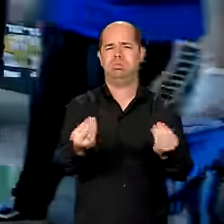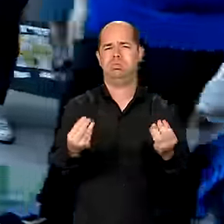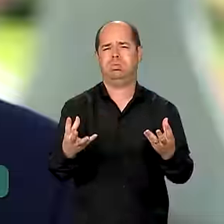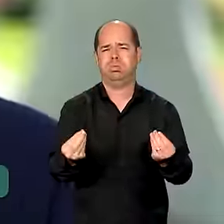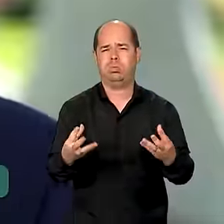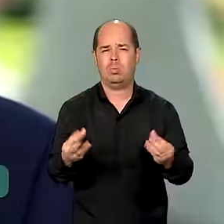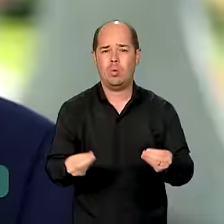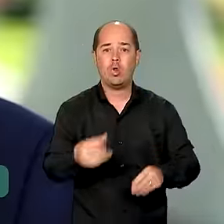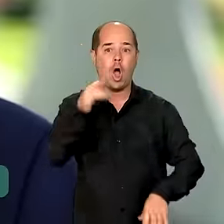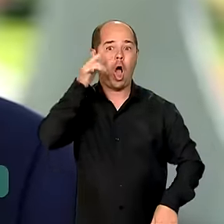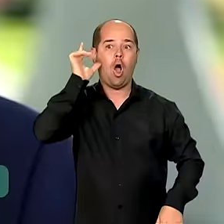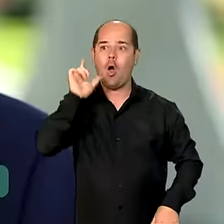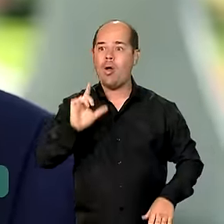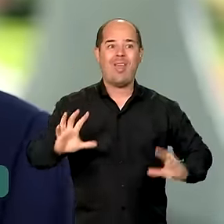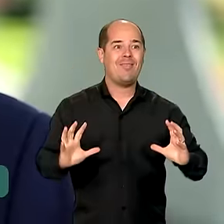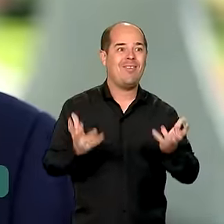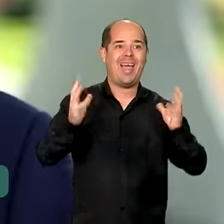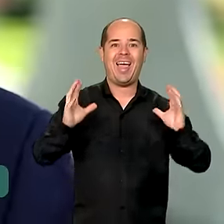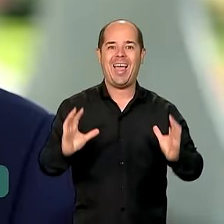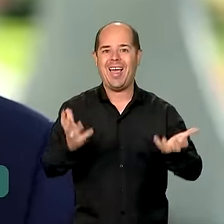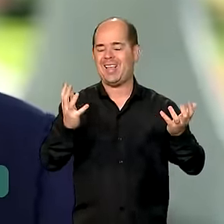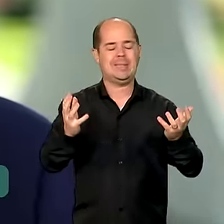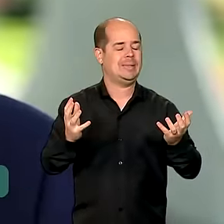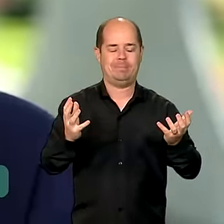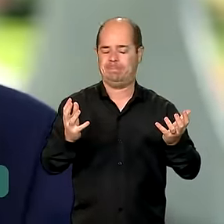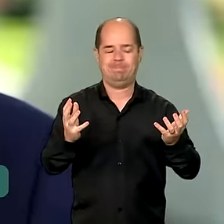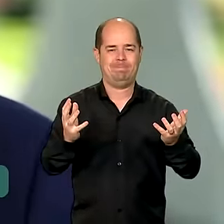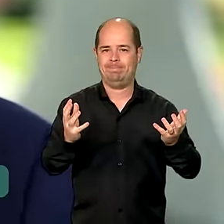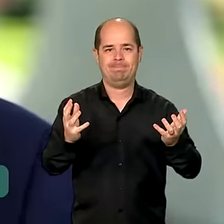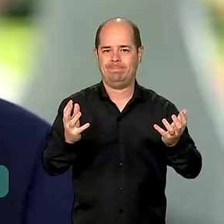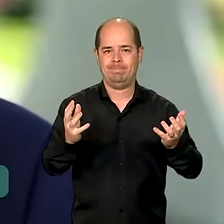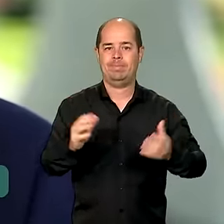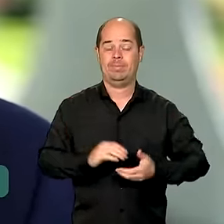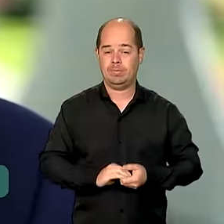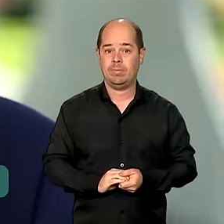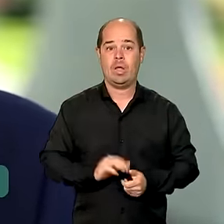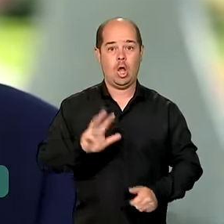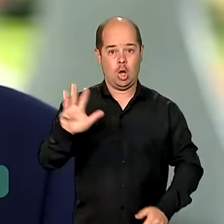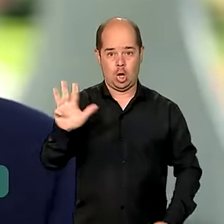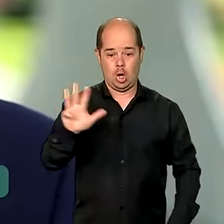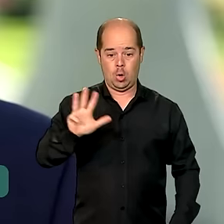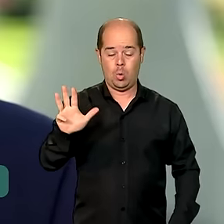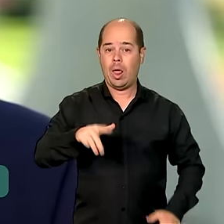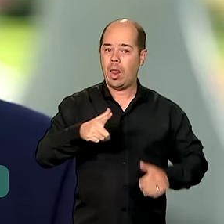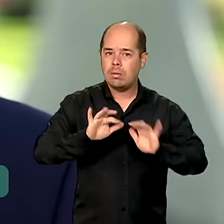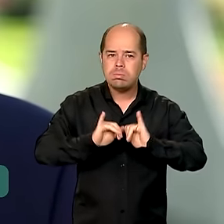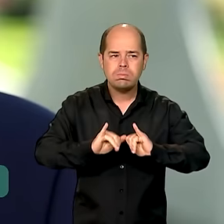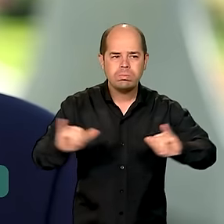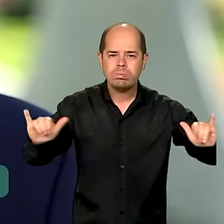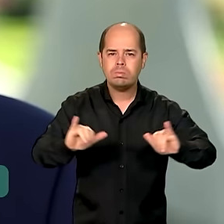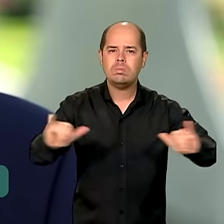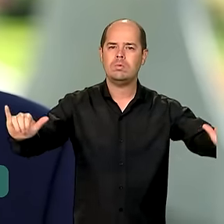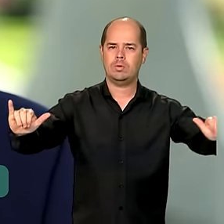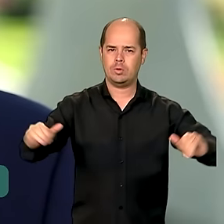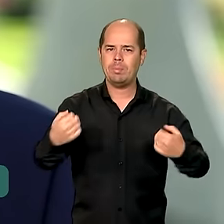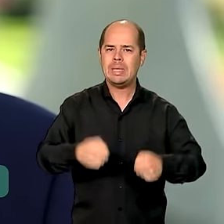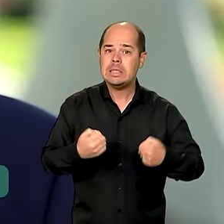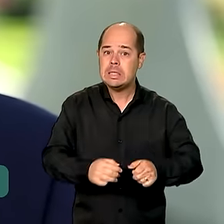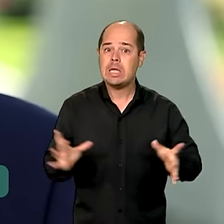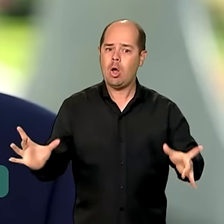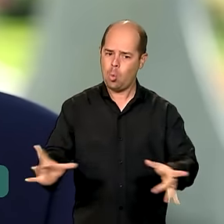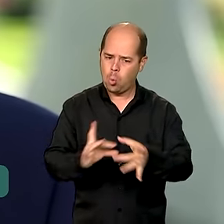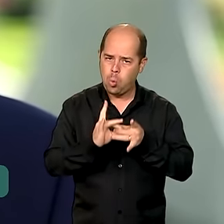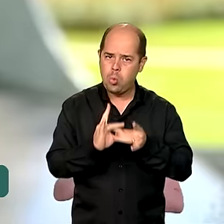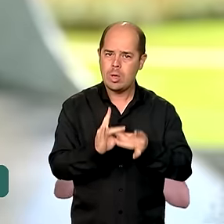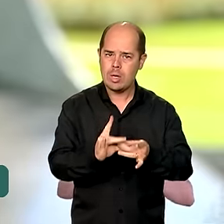de maio. O presidente Lula compartilhou uma mensagem de Dia das Mães e disse que é preciso união para reconstruir o Rio